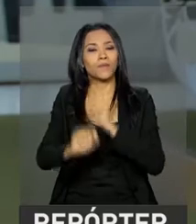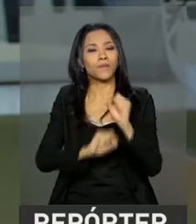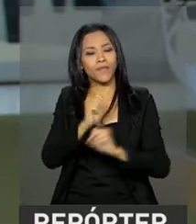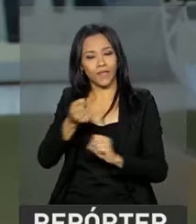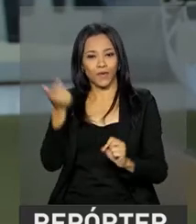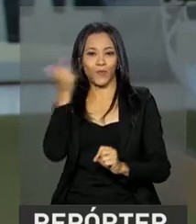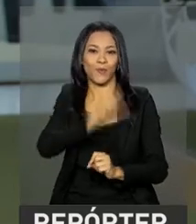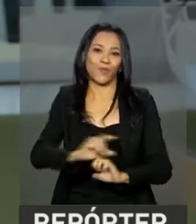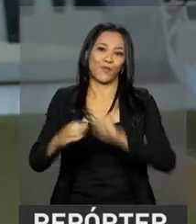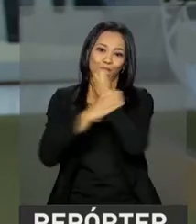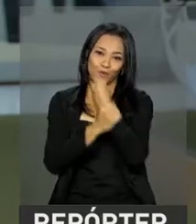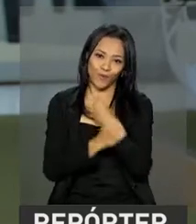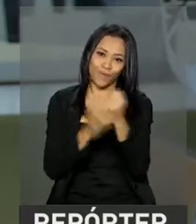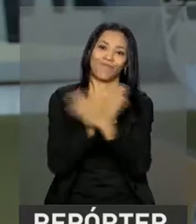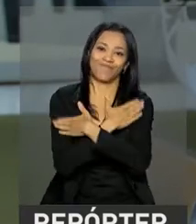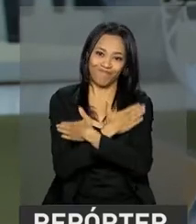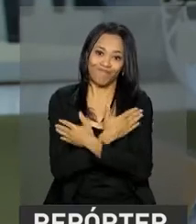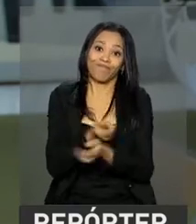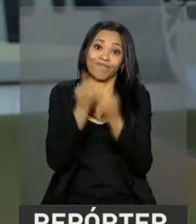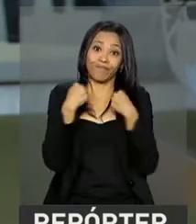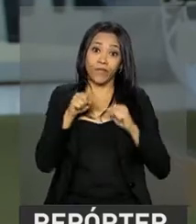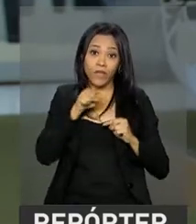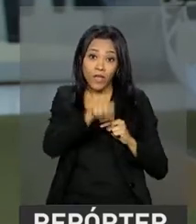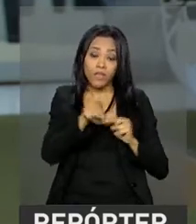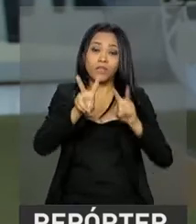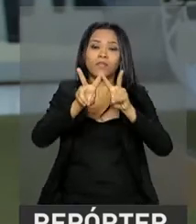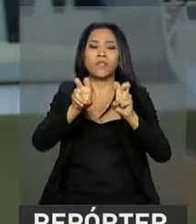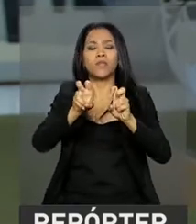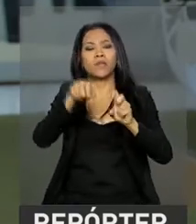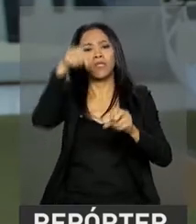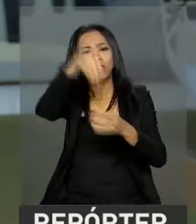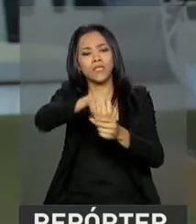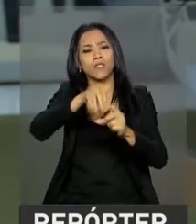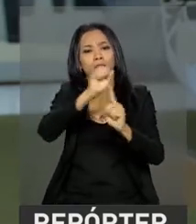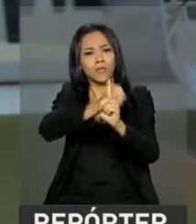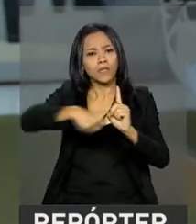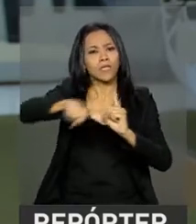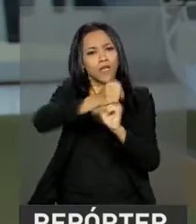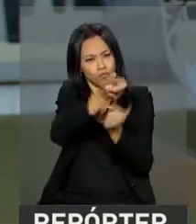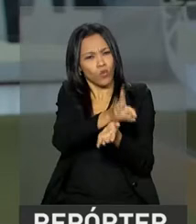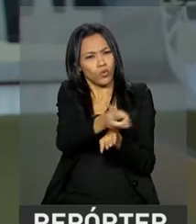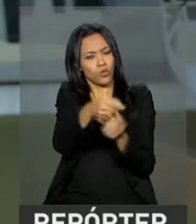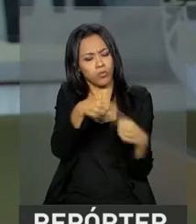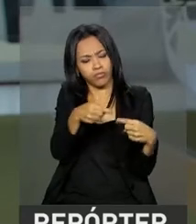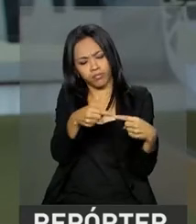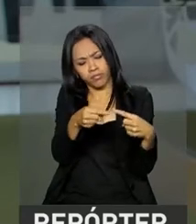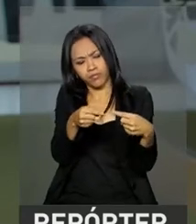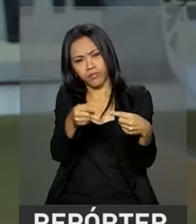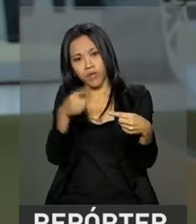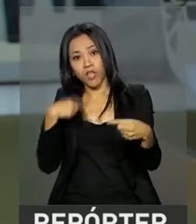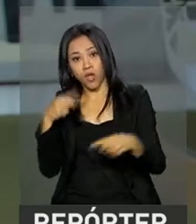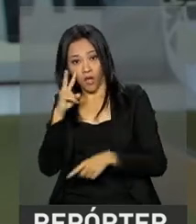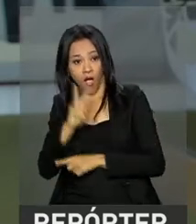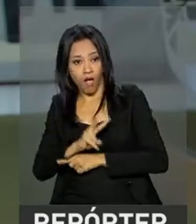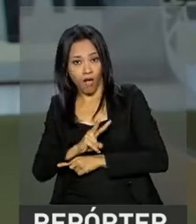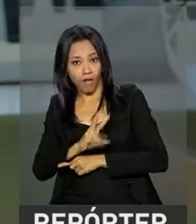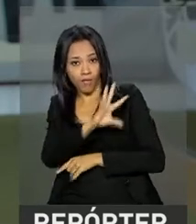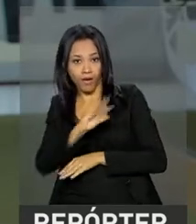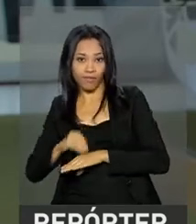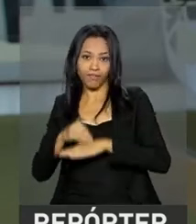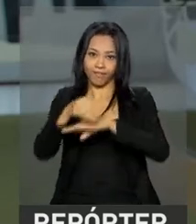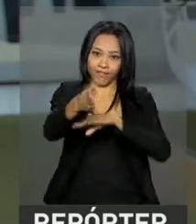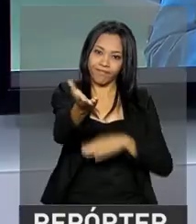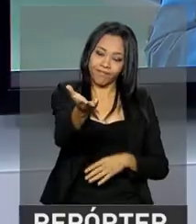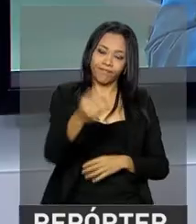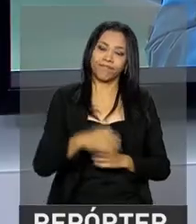seguro-desemprego. Então, essa sessão lá na Comissão de Assuntos Sociais, ela segue acontecendo e a gente continua acompanhando tudo por aqui. Leandro, com